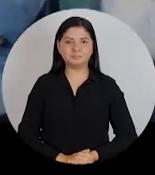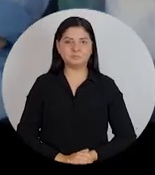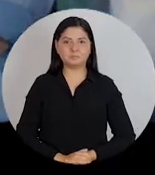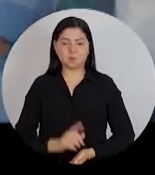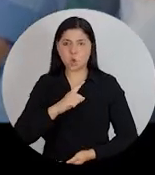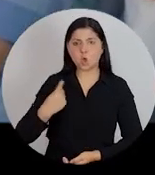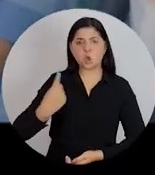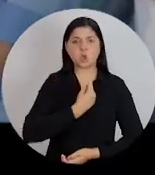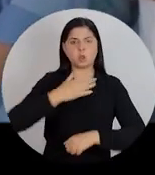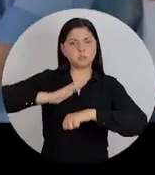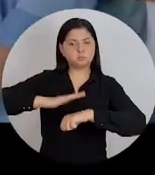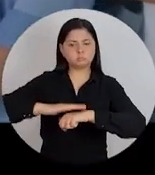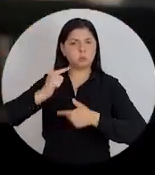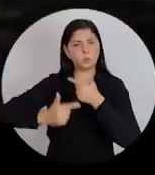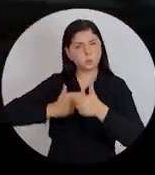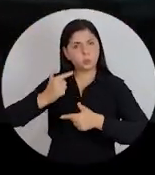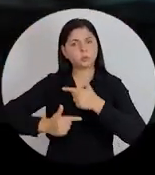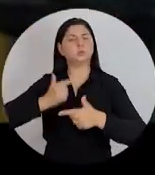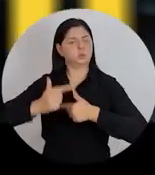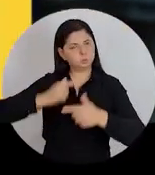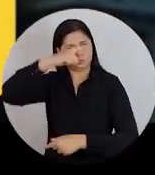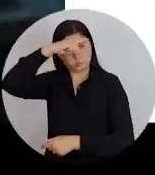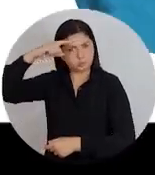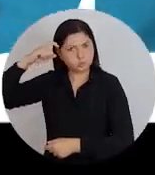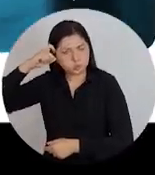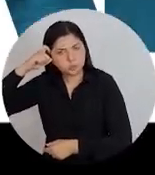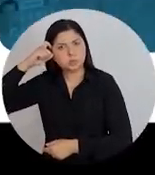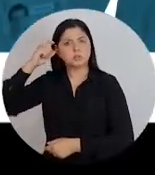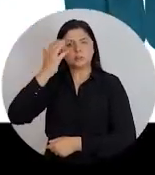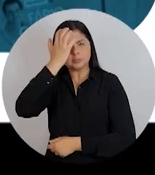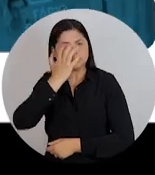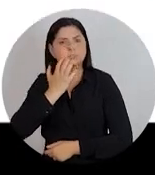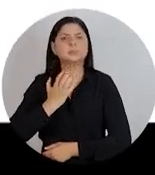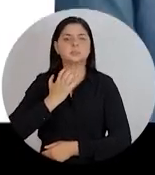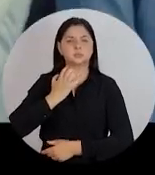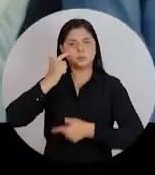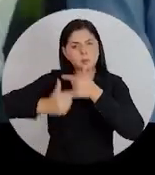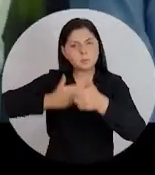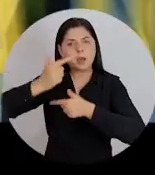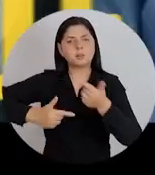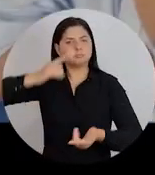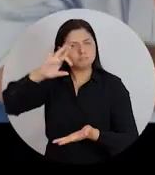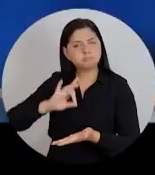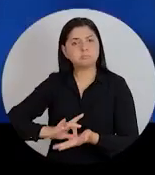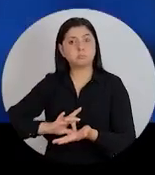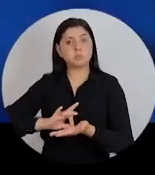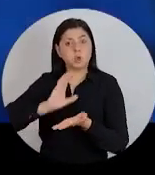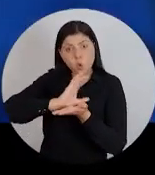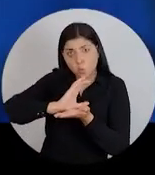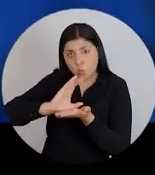E nós fizemos a nossa parte. Trabalhamos muito, trabalhamos com seriedade, trabalhamos com honestidade.